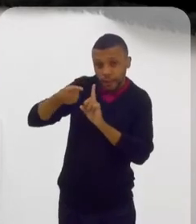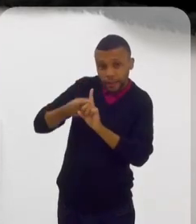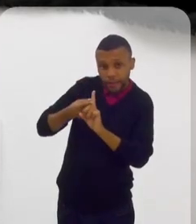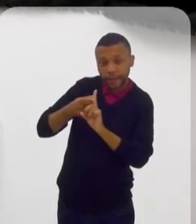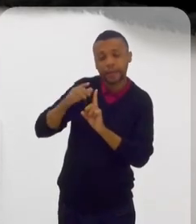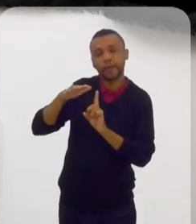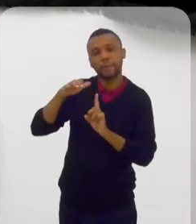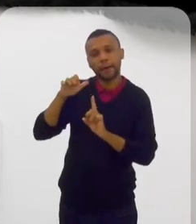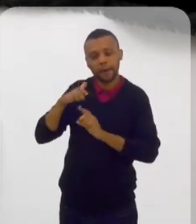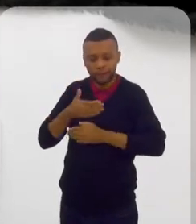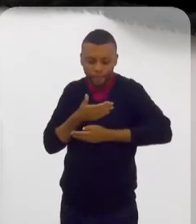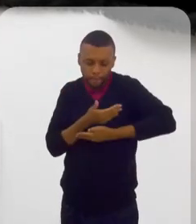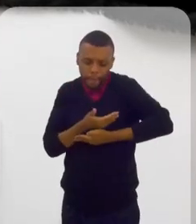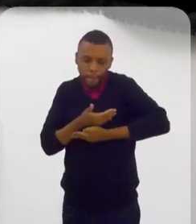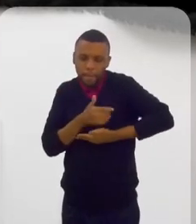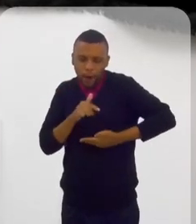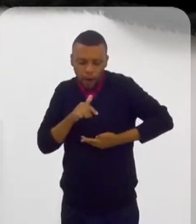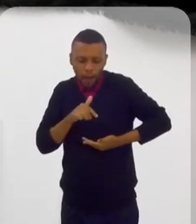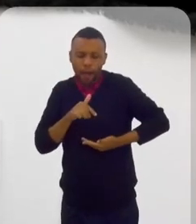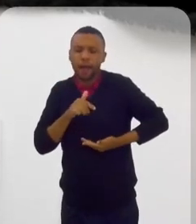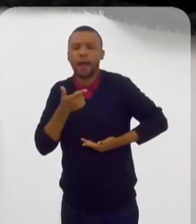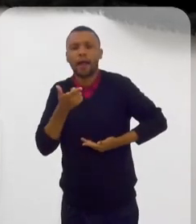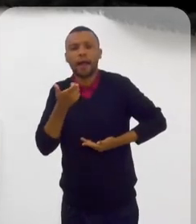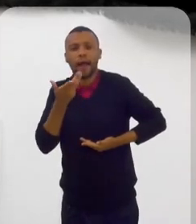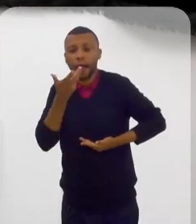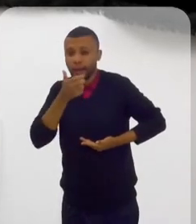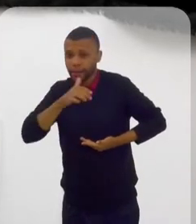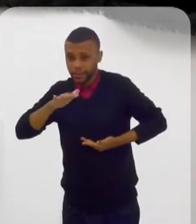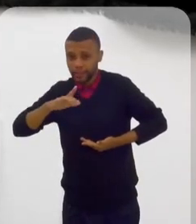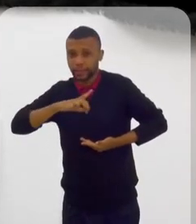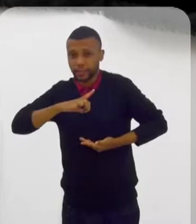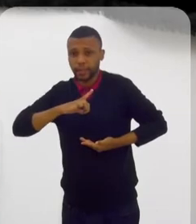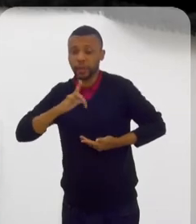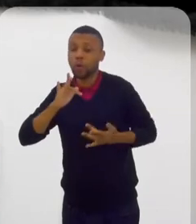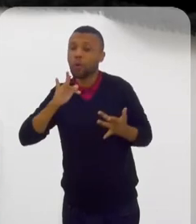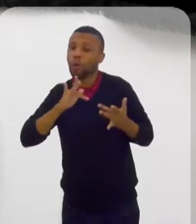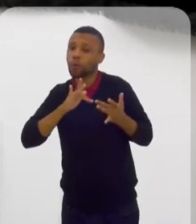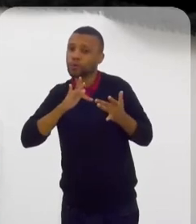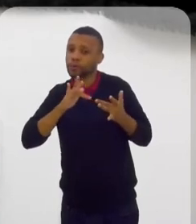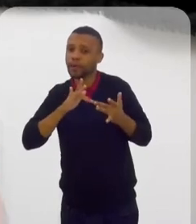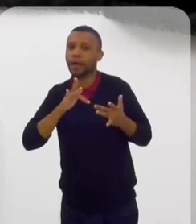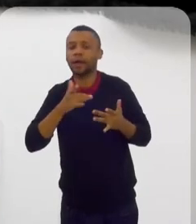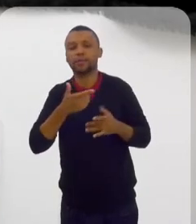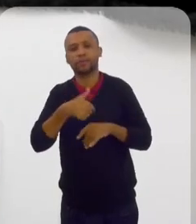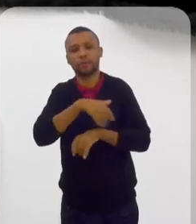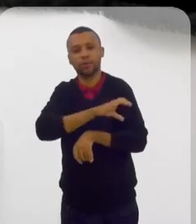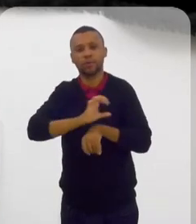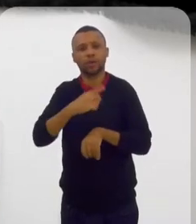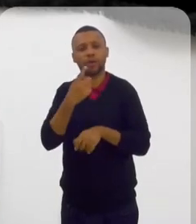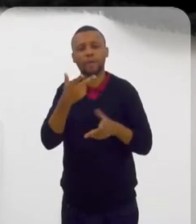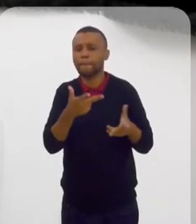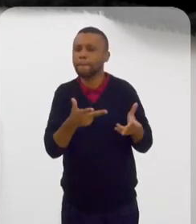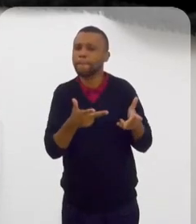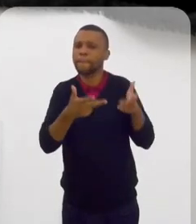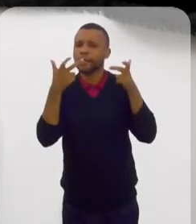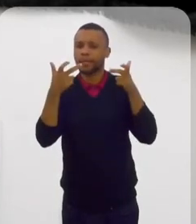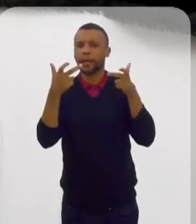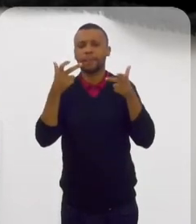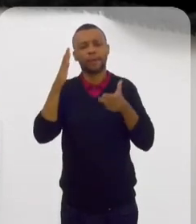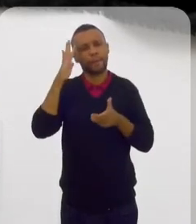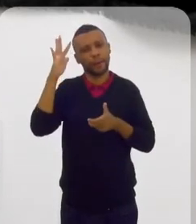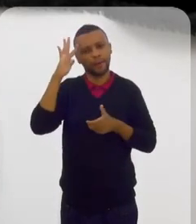mãe, a criança tem um contato, né? E é interessante, né? Porque a gente percebe isso com os sinais. Porque,